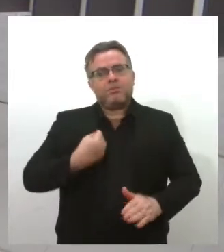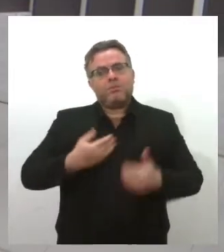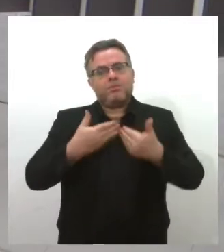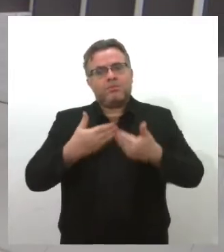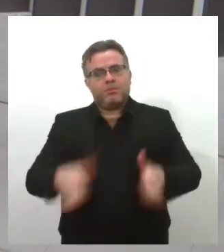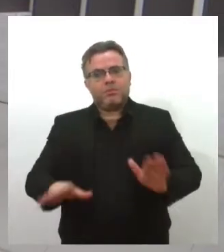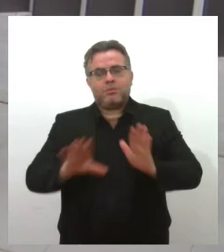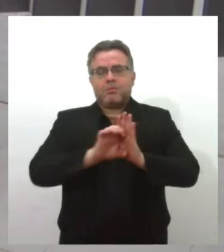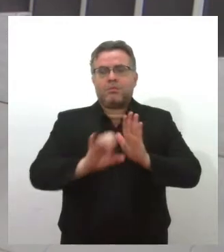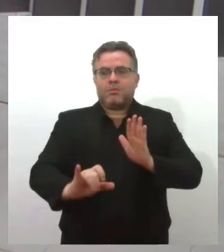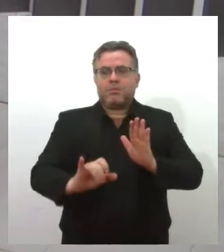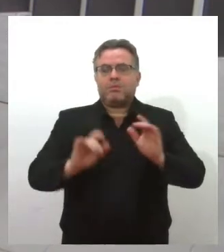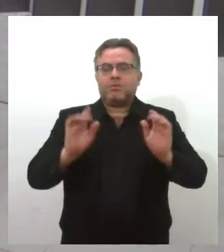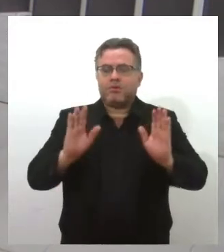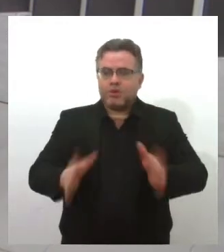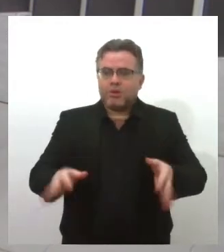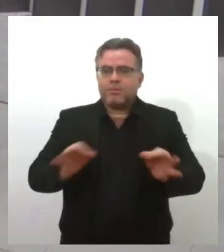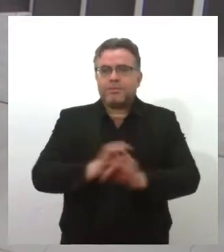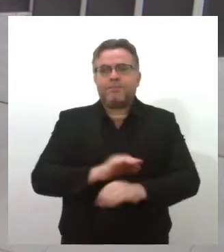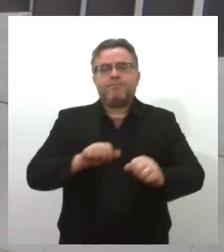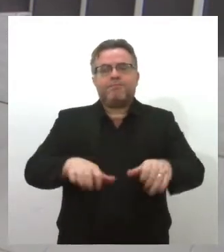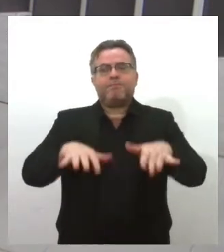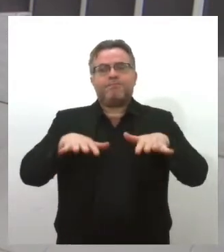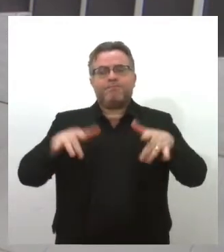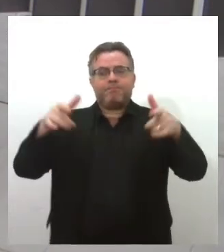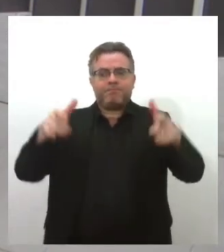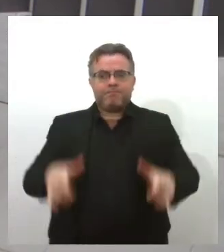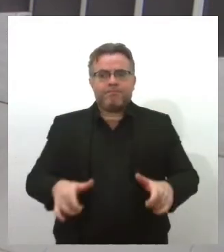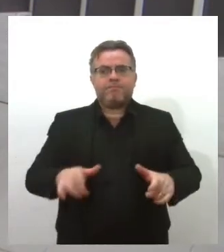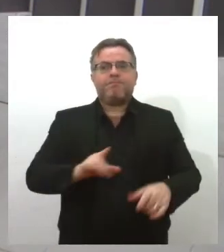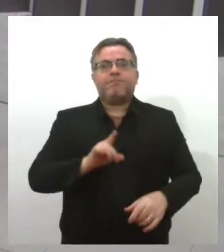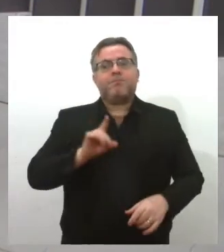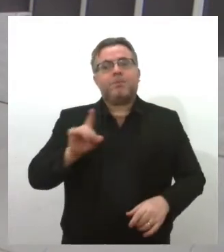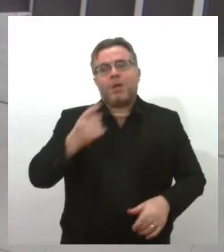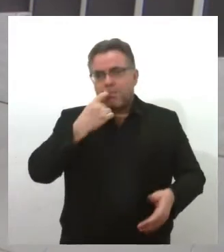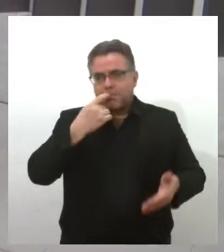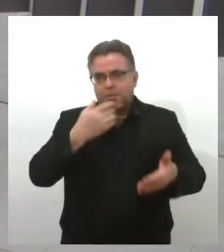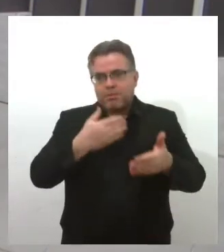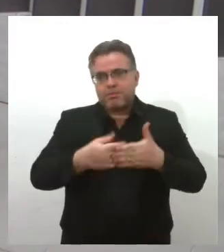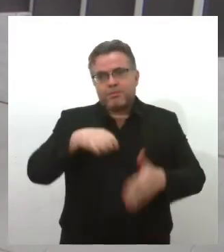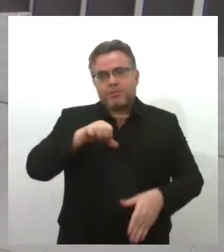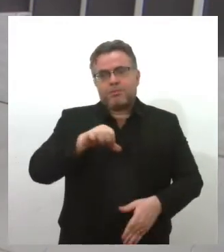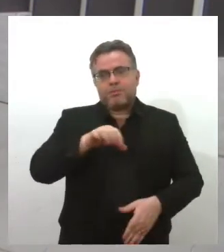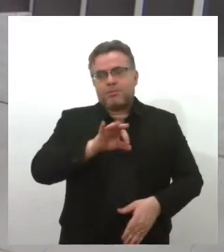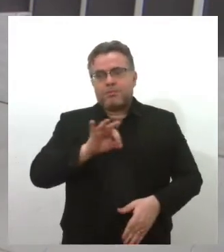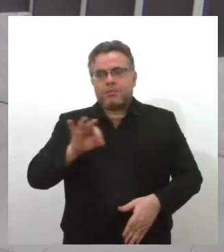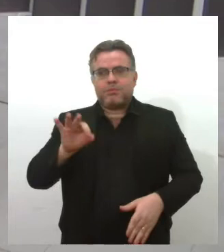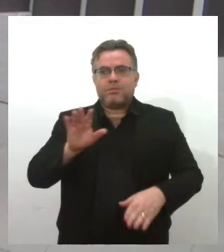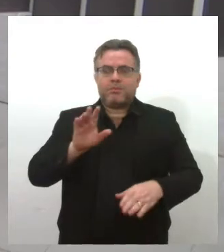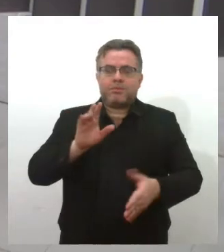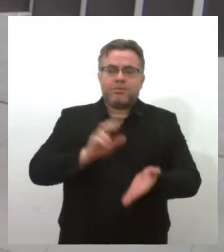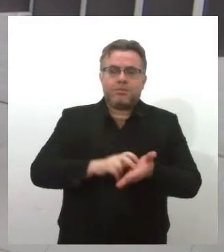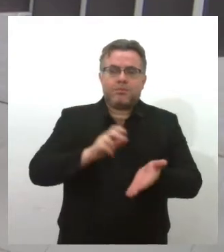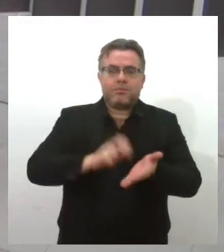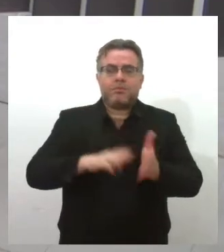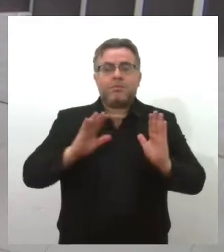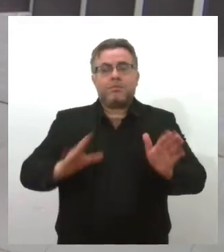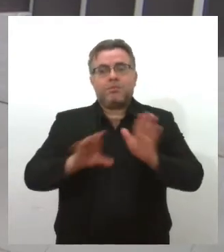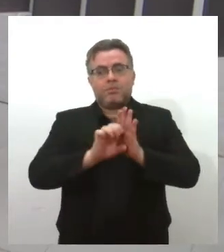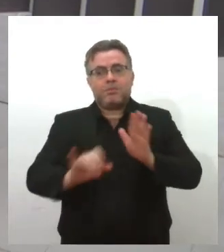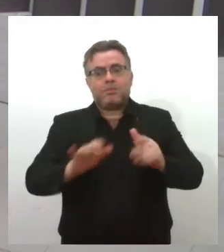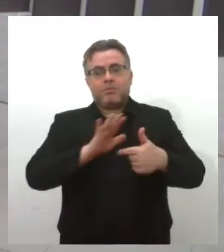edital. O evento acontece no auditório do Sergipe Tech daqui a pouquinho, às nove da manhã. O Centelha é um edital de fomento ao